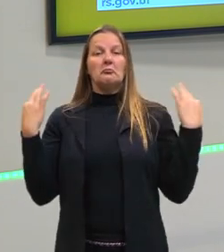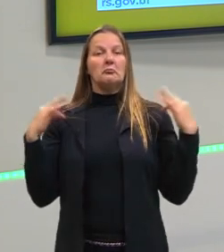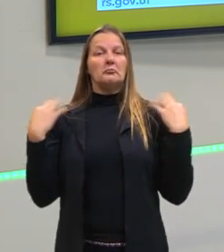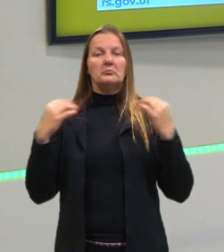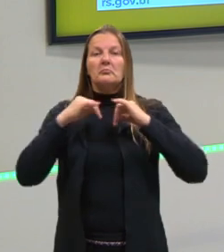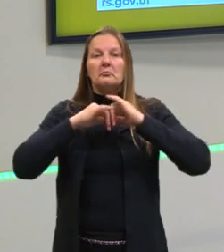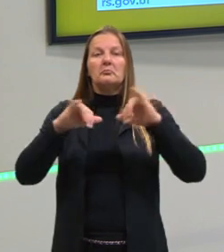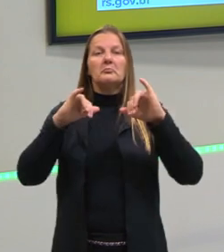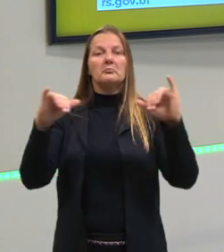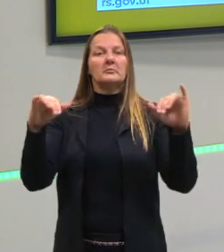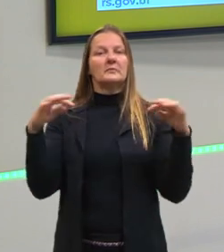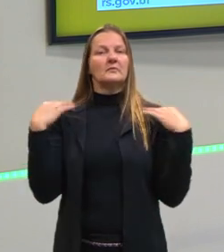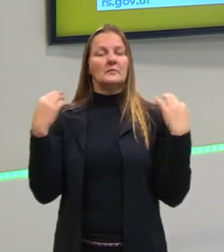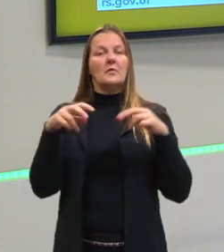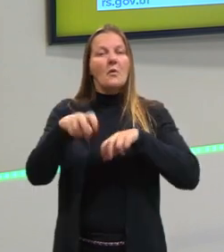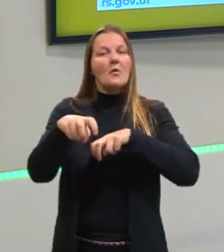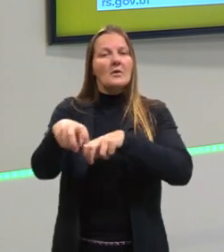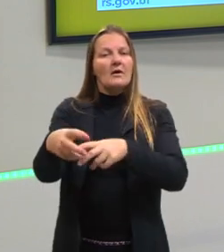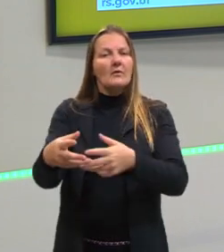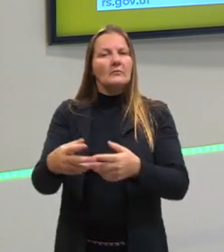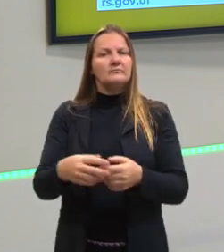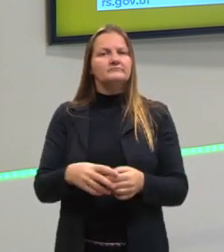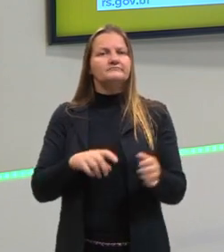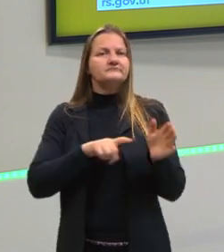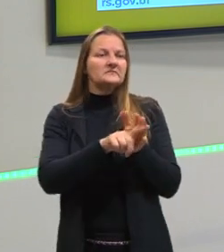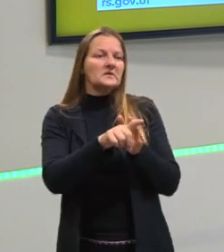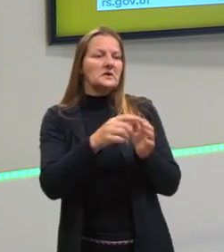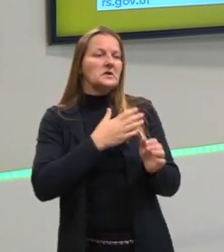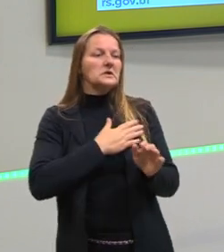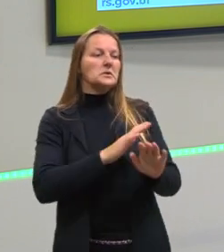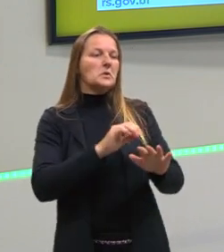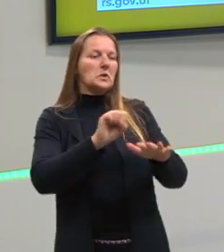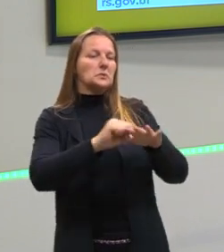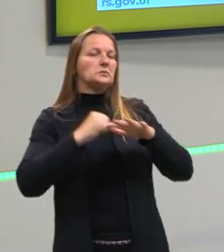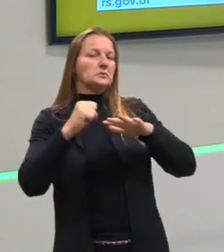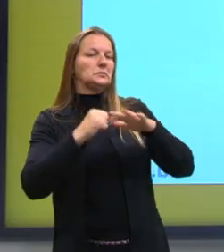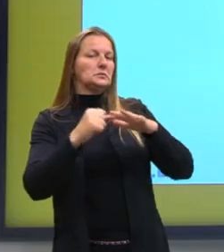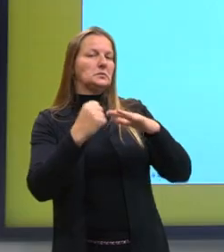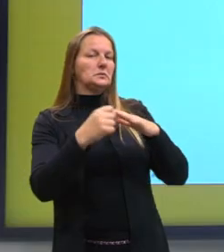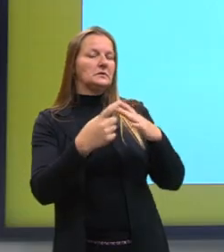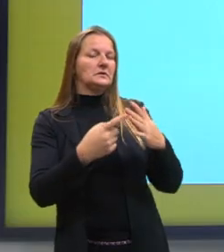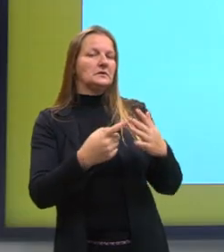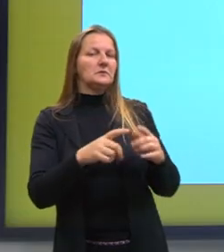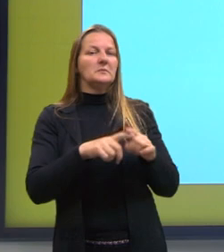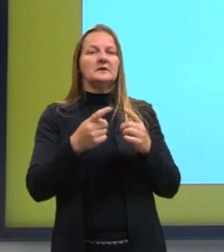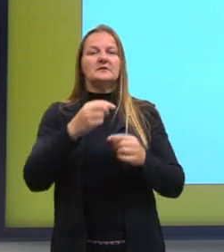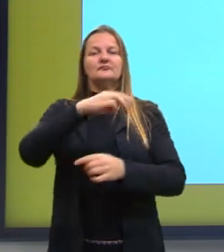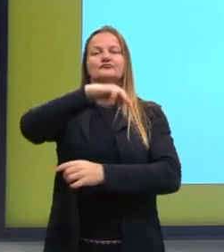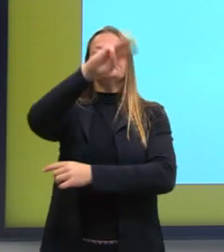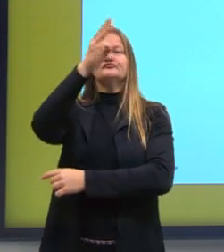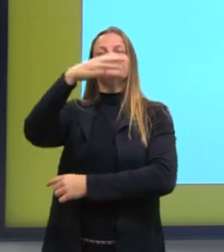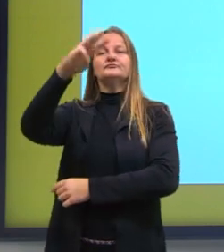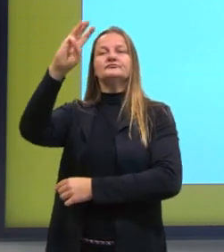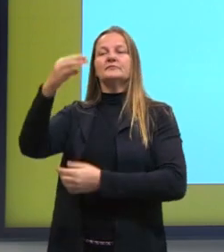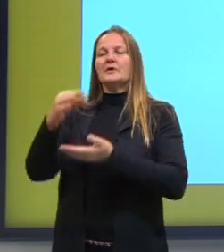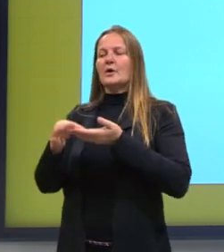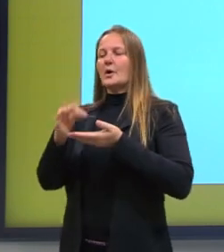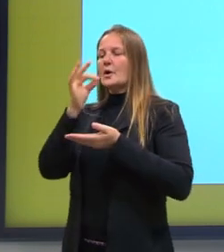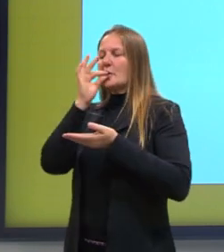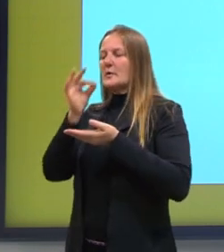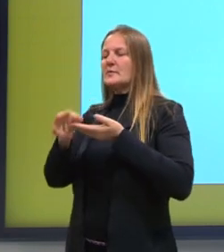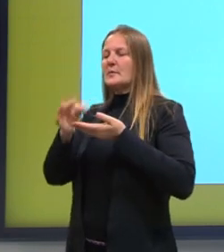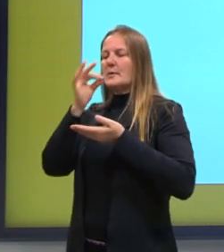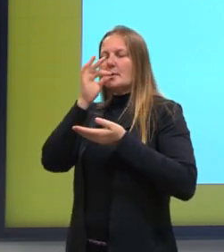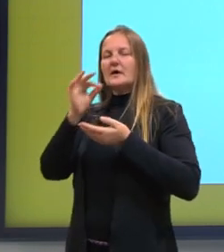como é contraditório. Nós questionamos a cultura do sertão, mas nós vamos para a serra e queremos tomar um café colonial.